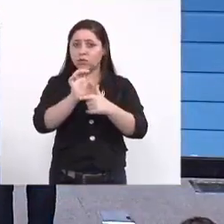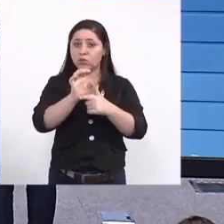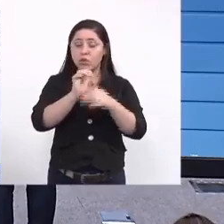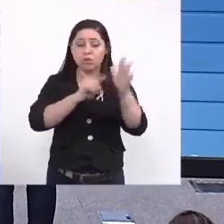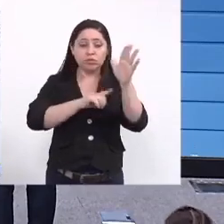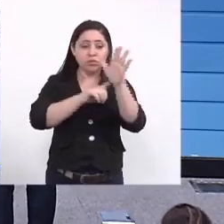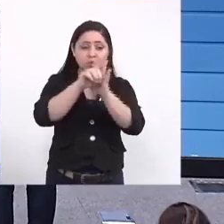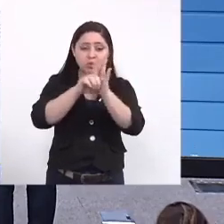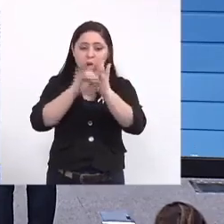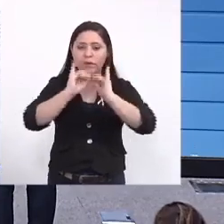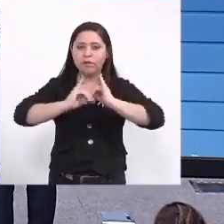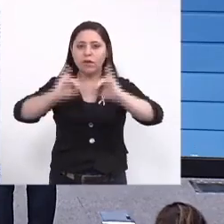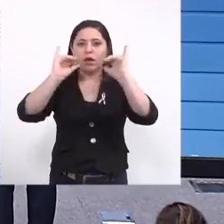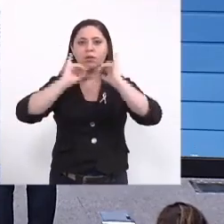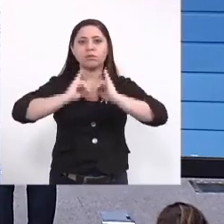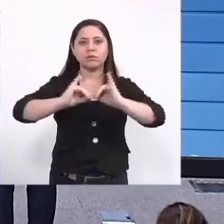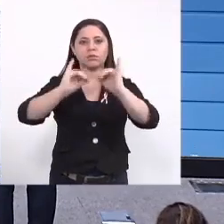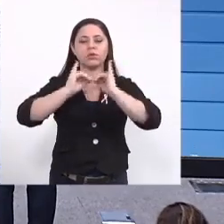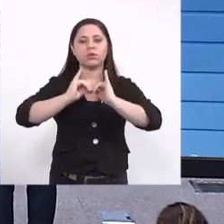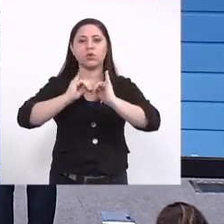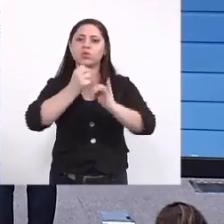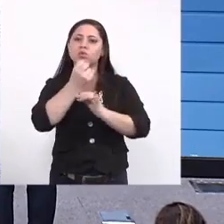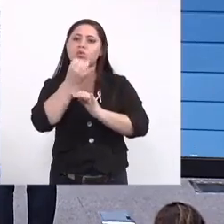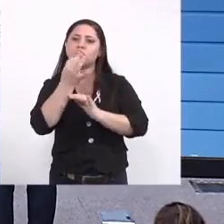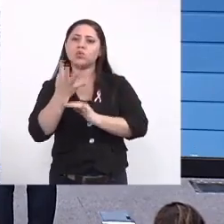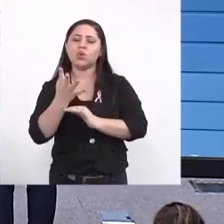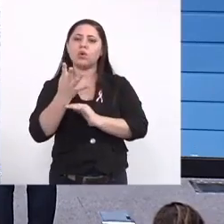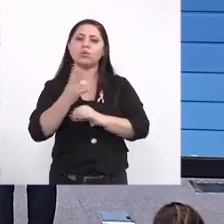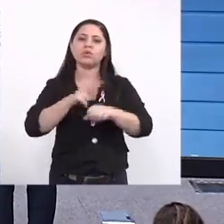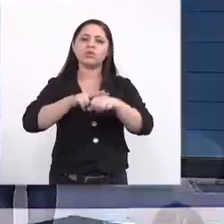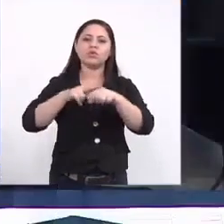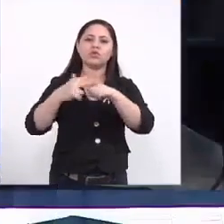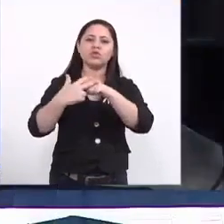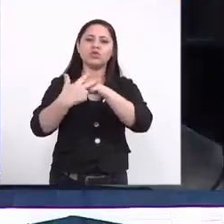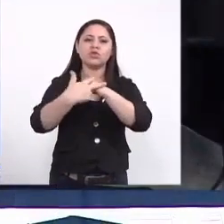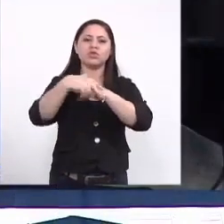essas informações do número de Zika